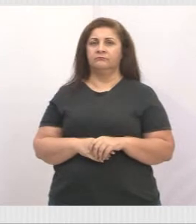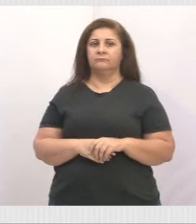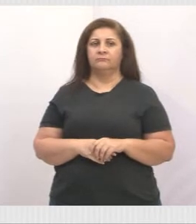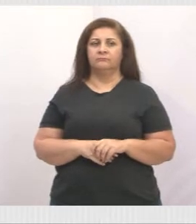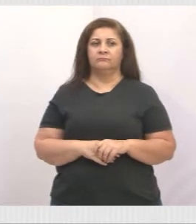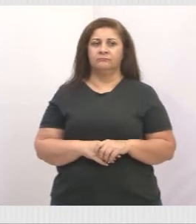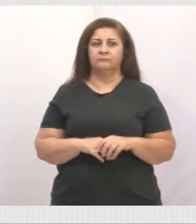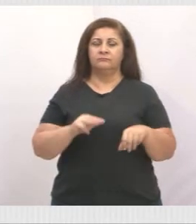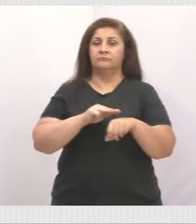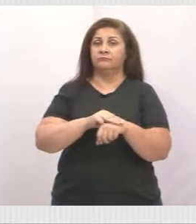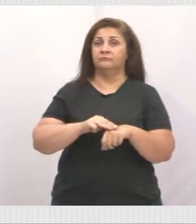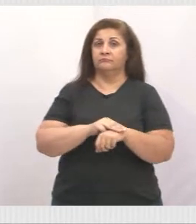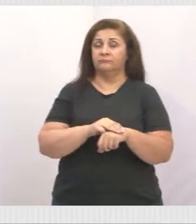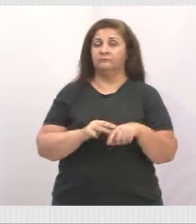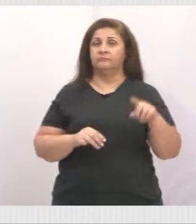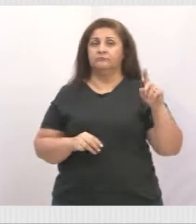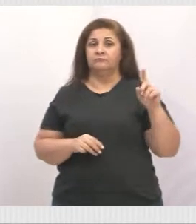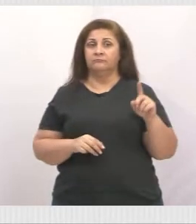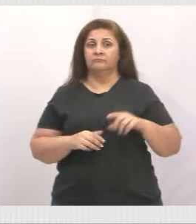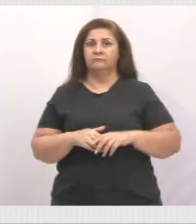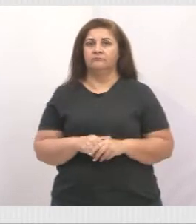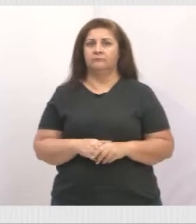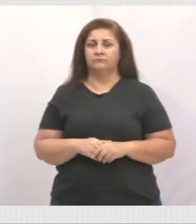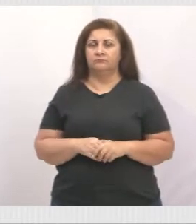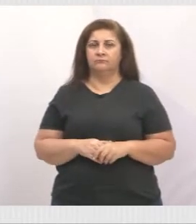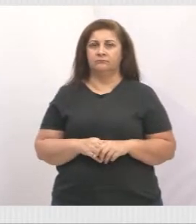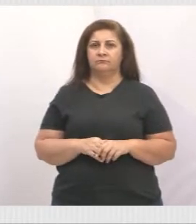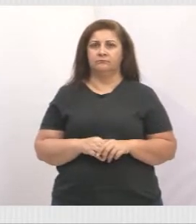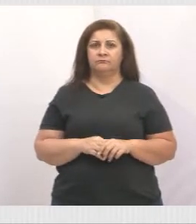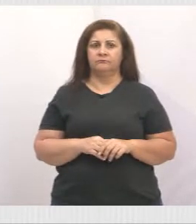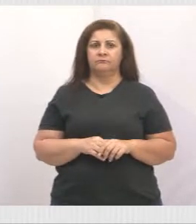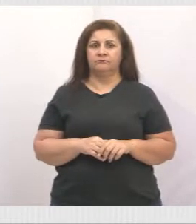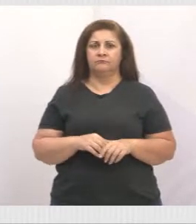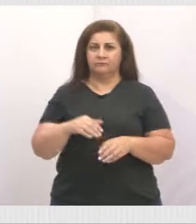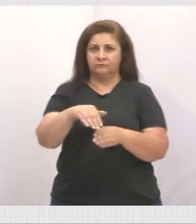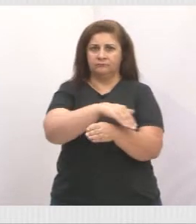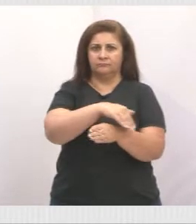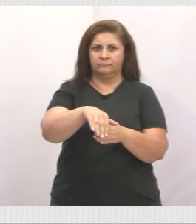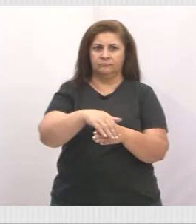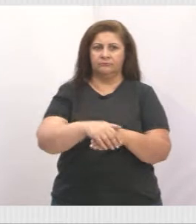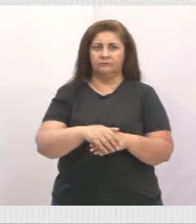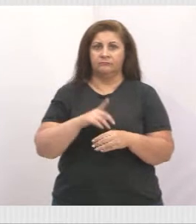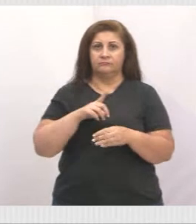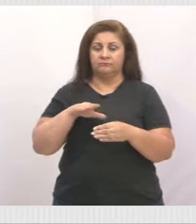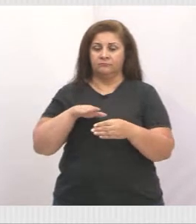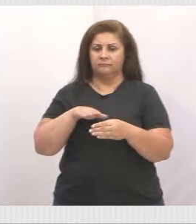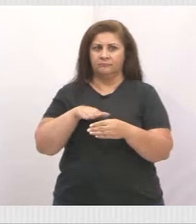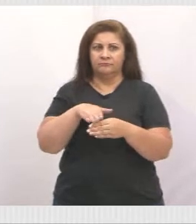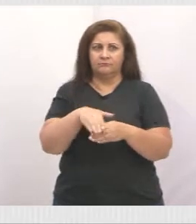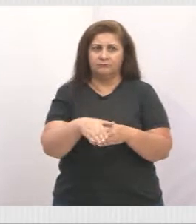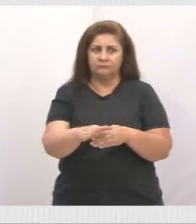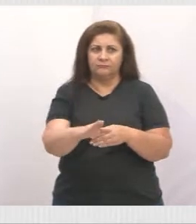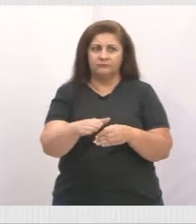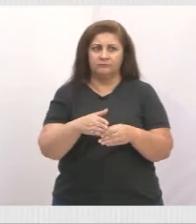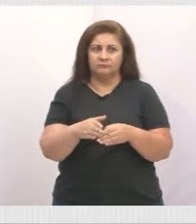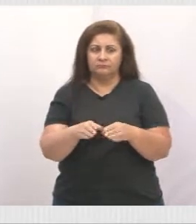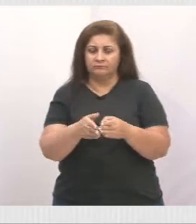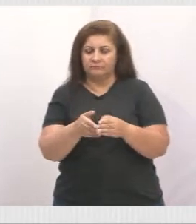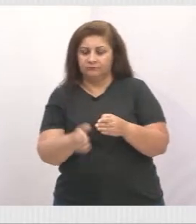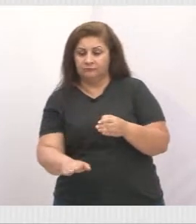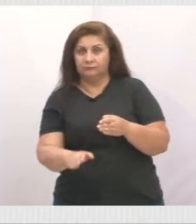Aí, conversamos sobre lá na Estrada do Bom Jesus, na Estrada das Cobras, a ponte cedeu. É um